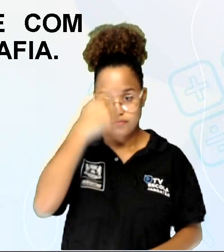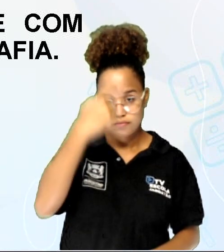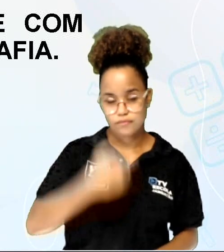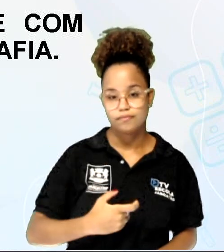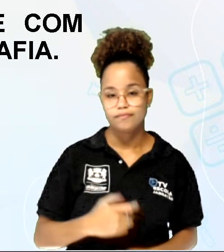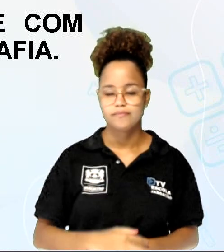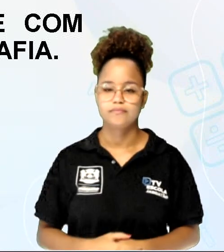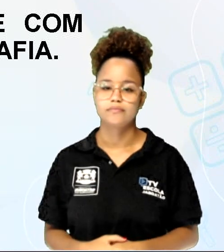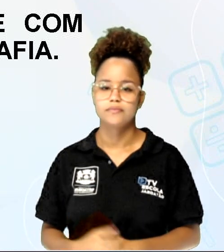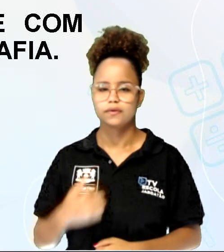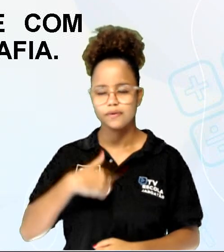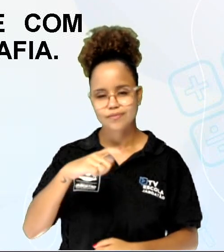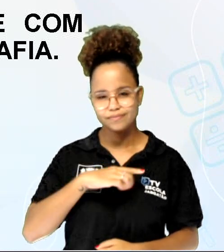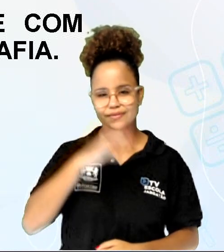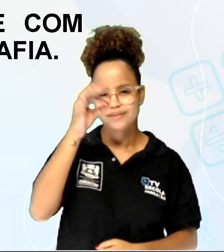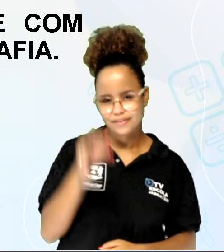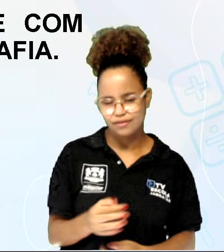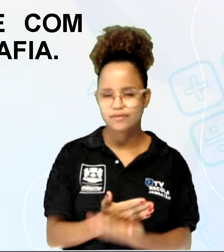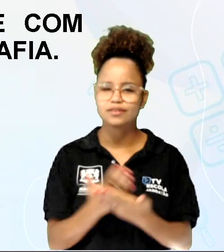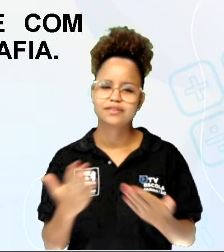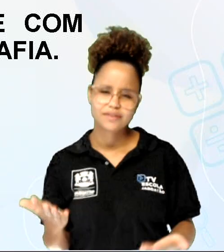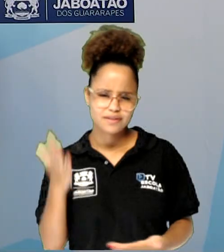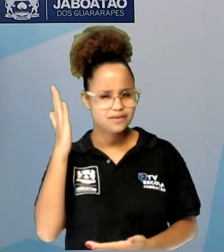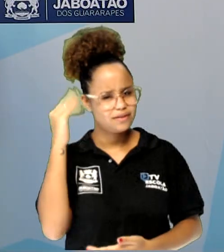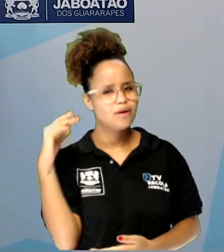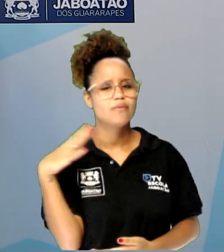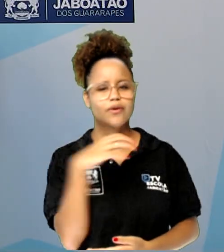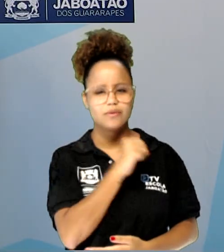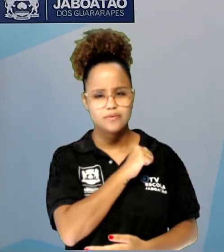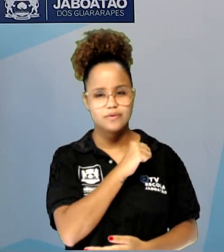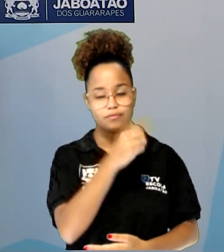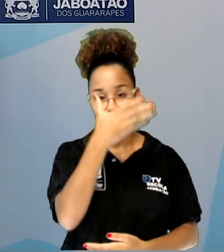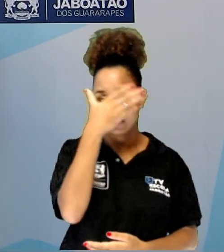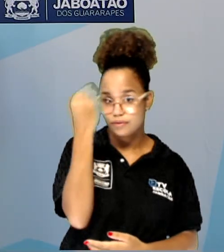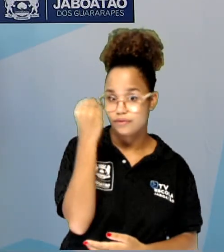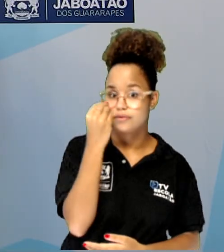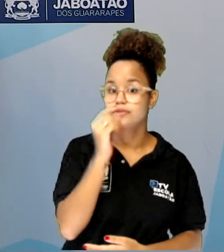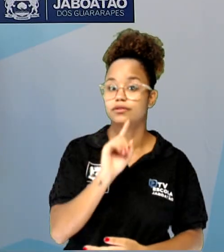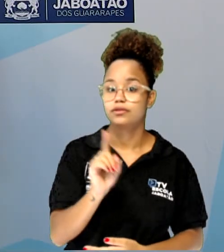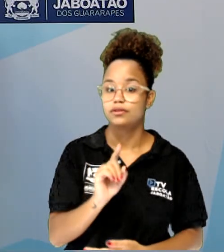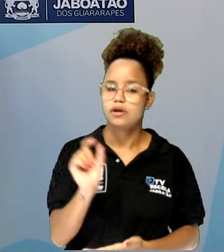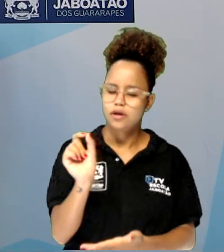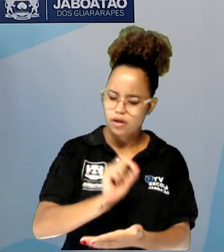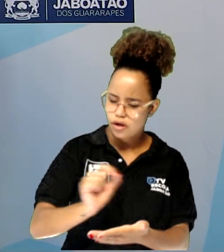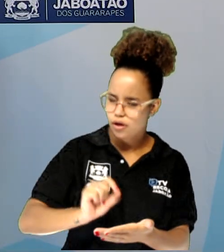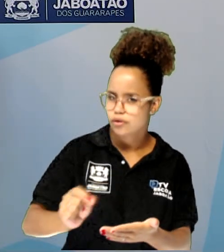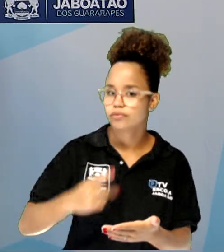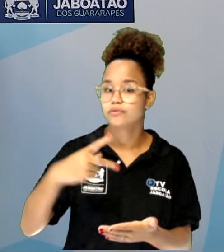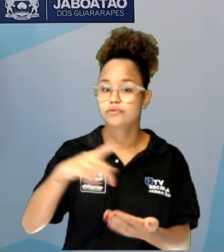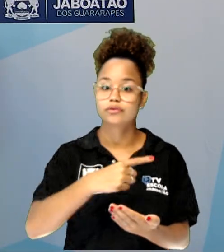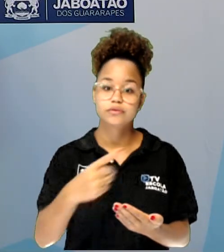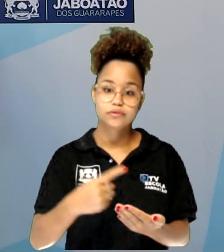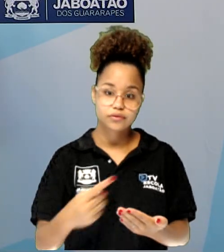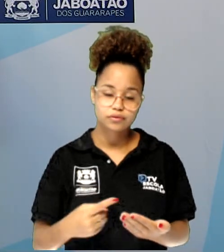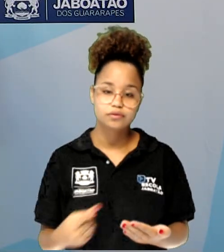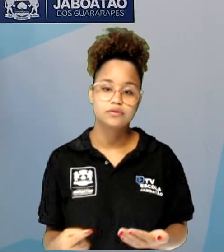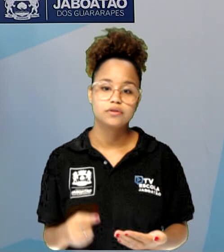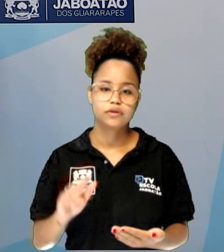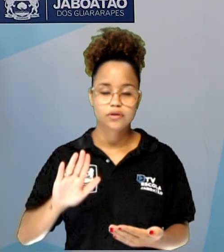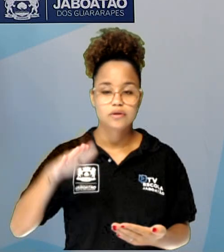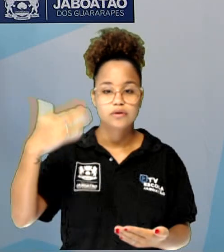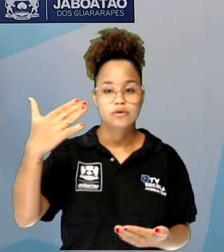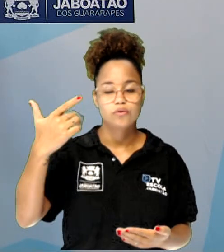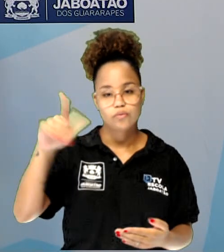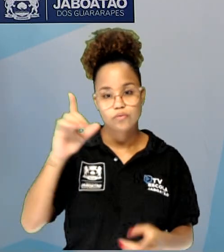tenho certeza que vocês sabem agora rapidinho. Então, para não esquecer, anota logo aí no seu caderno. E, quando for no nosso